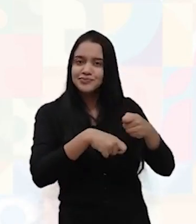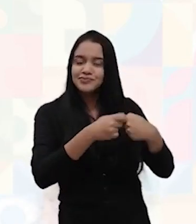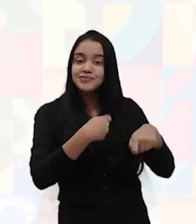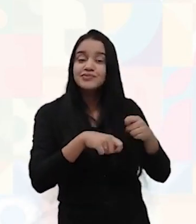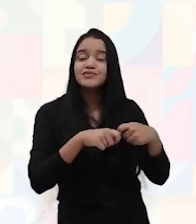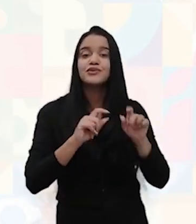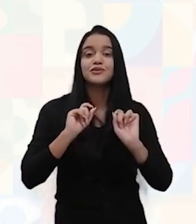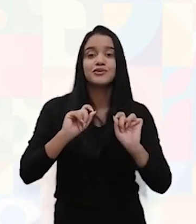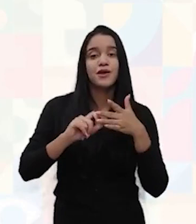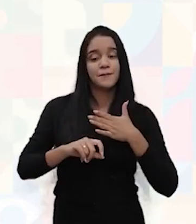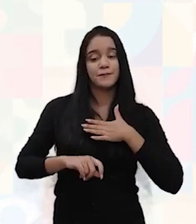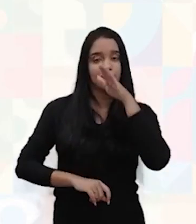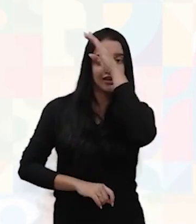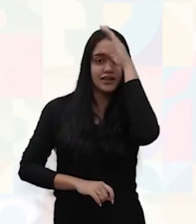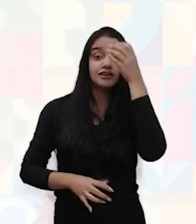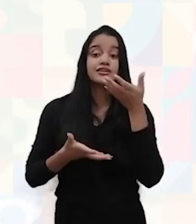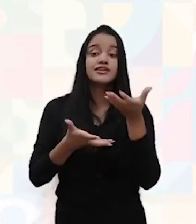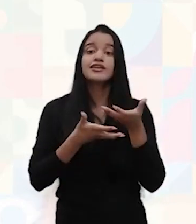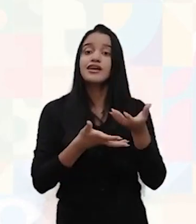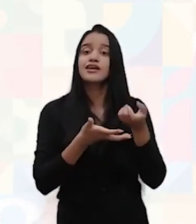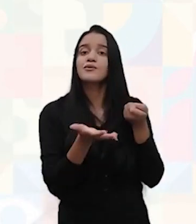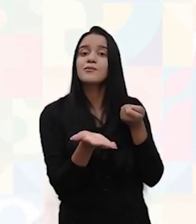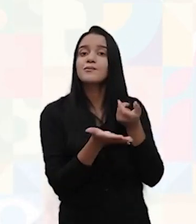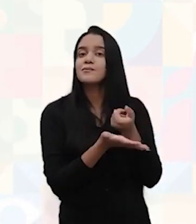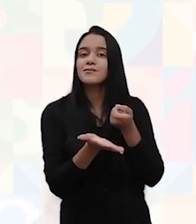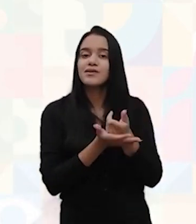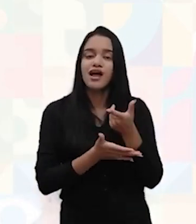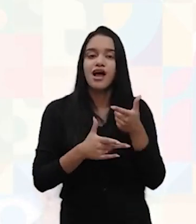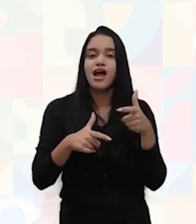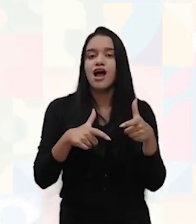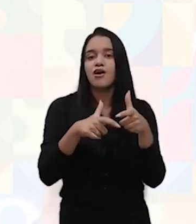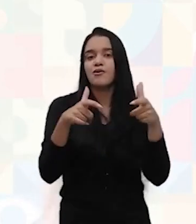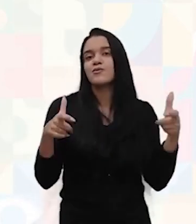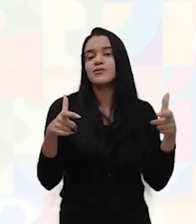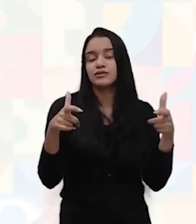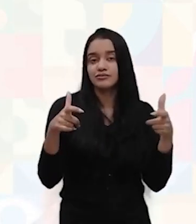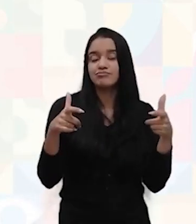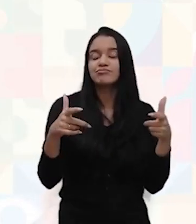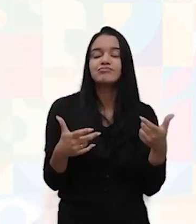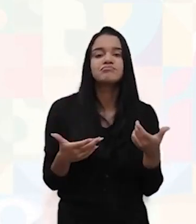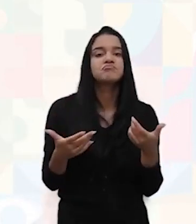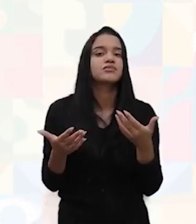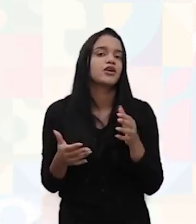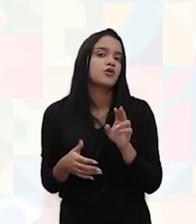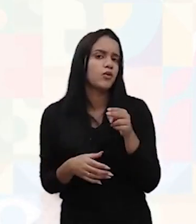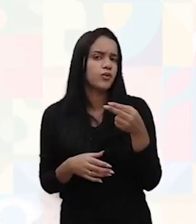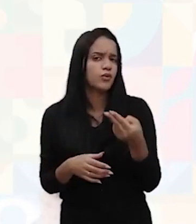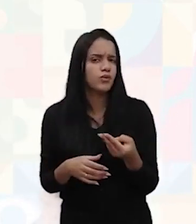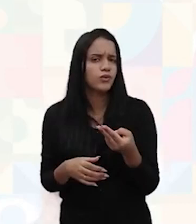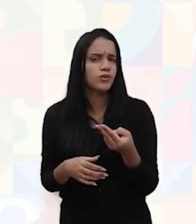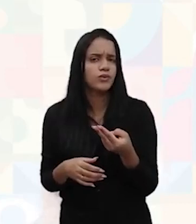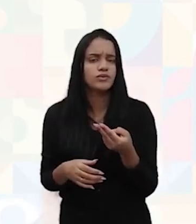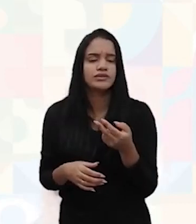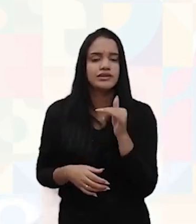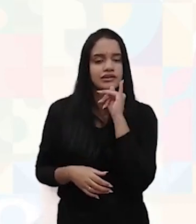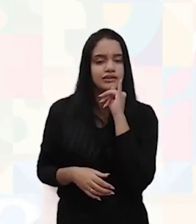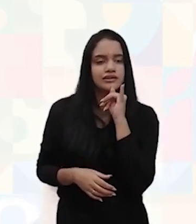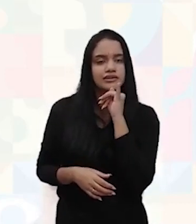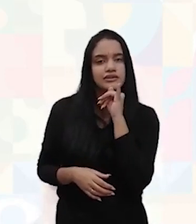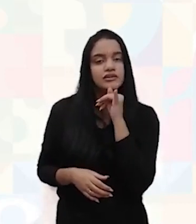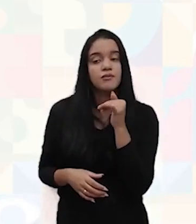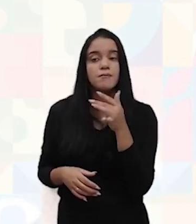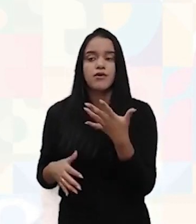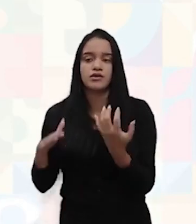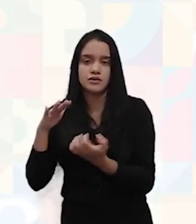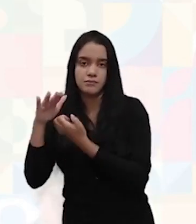muitas vezes o meu cliente ele quer comprar em grande quantidade, em grande volume, seja ele como B2B, de empresa